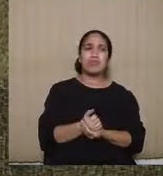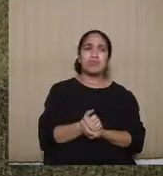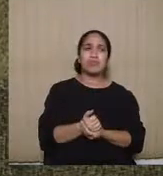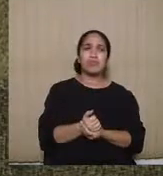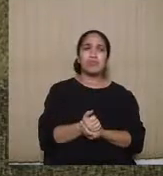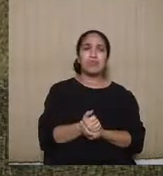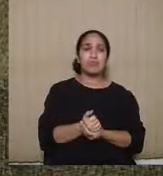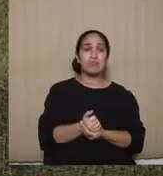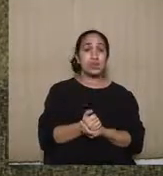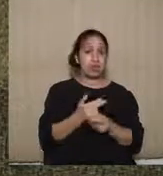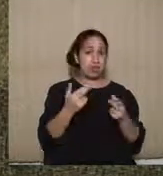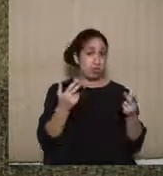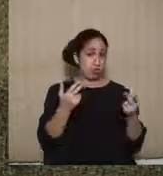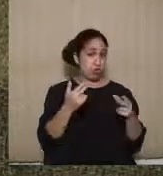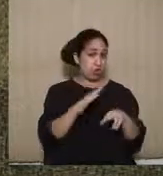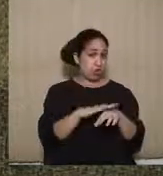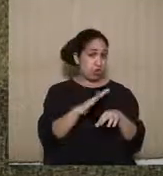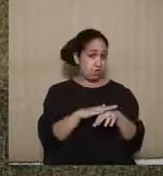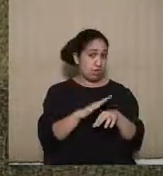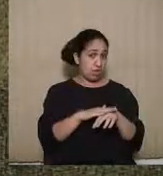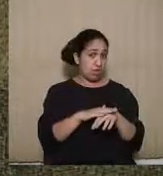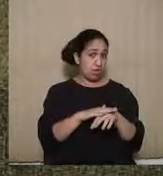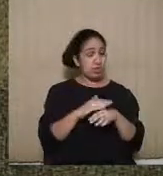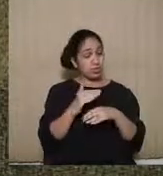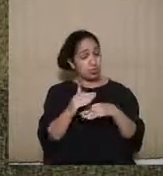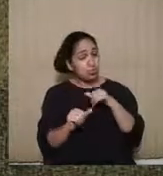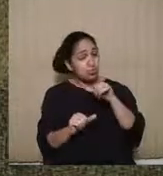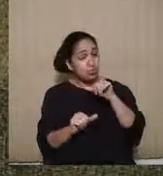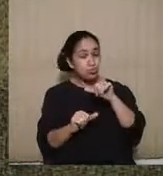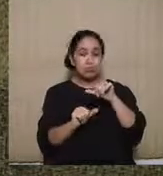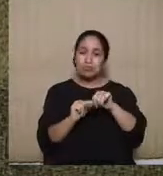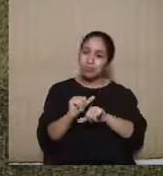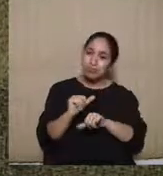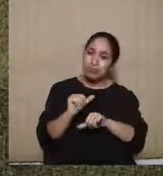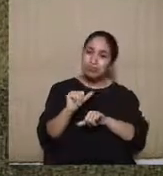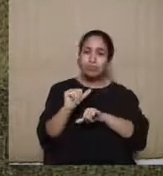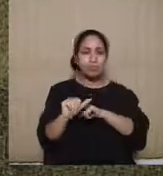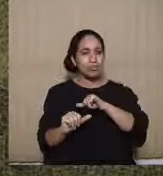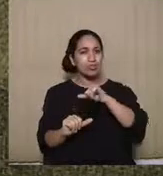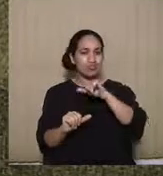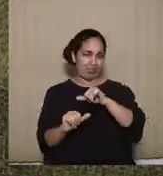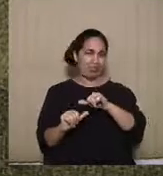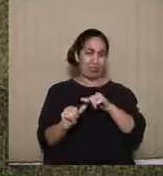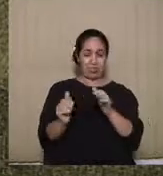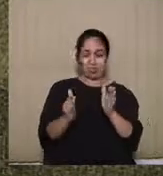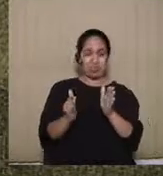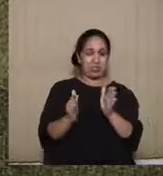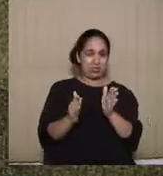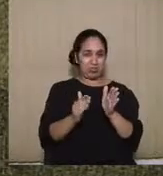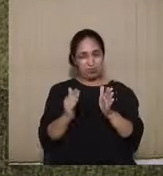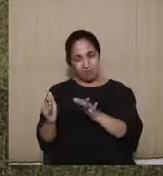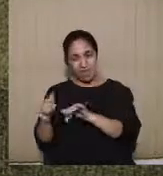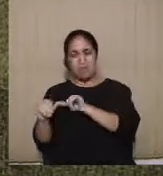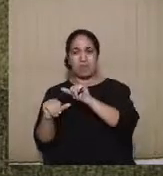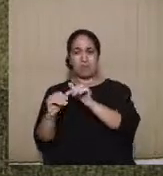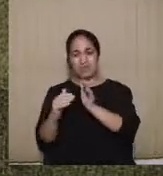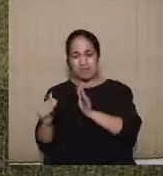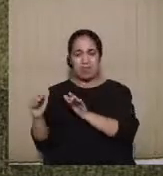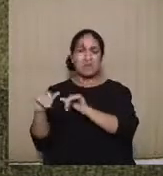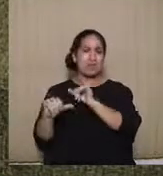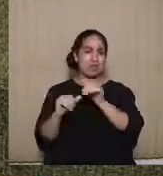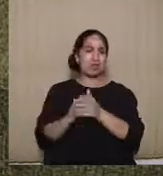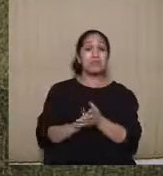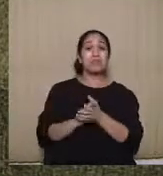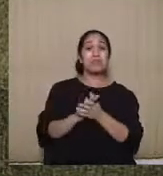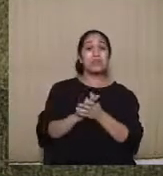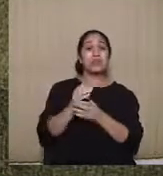as ações também vão mudando conforme o debate do momento. Nas